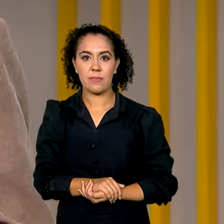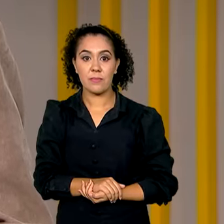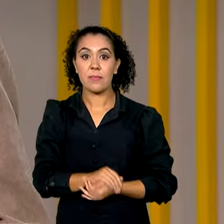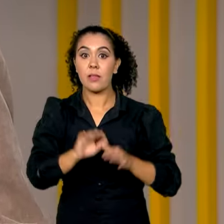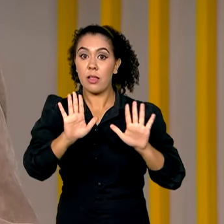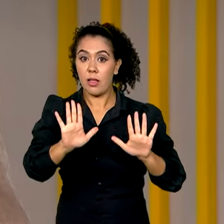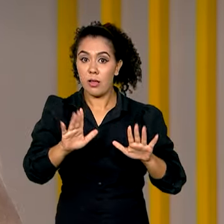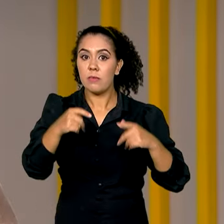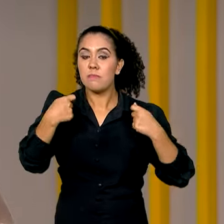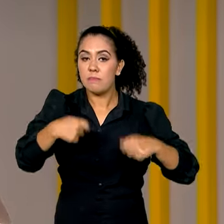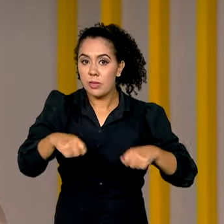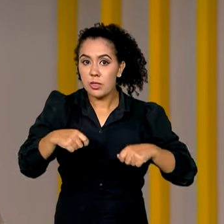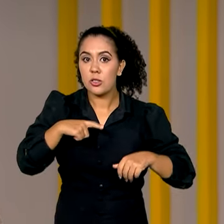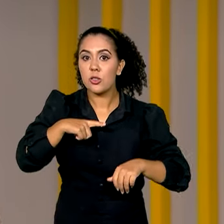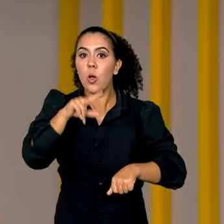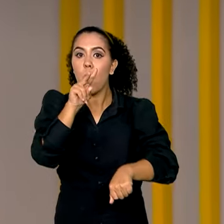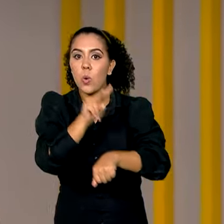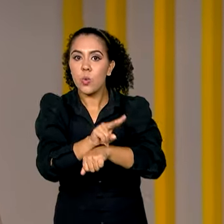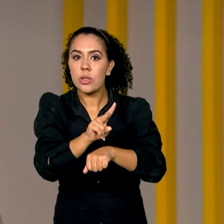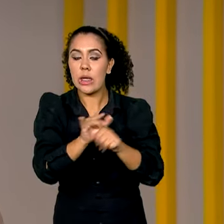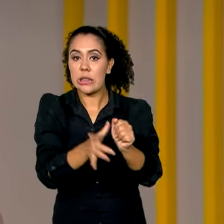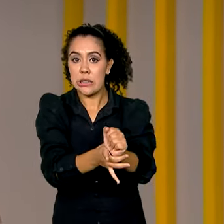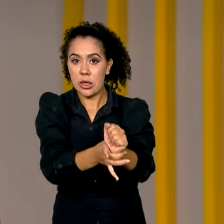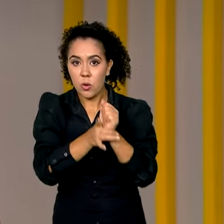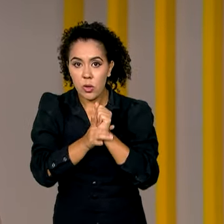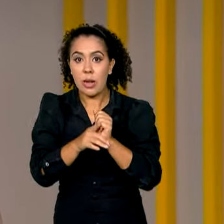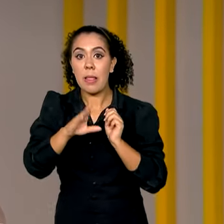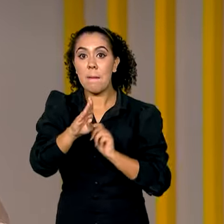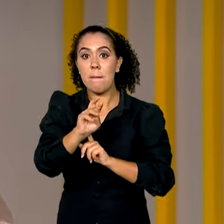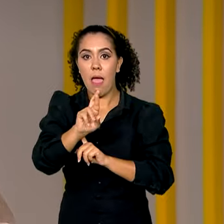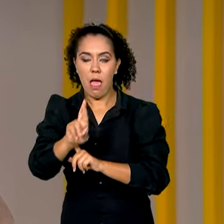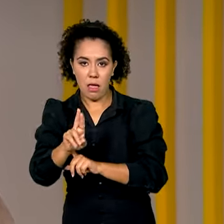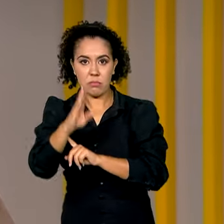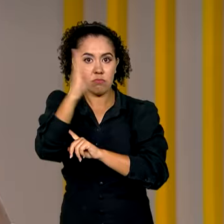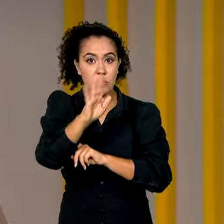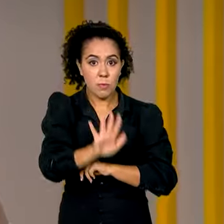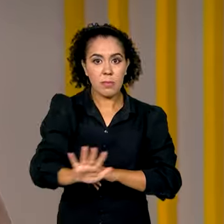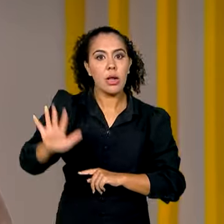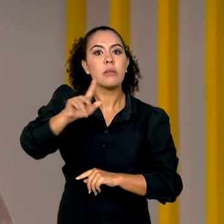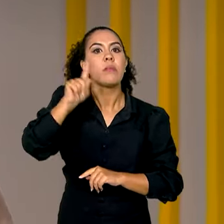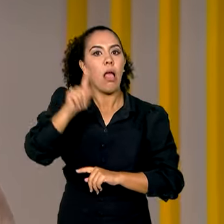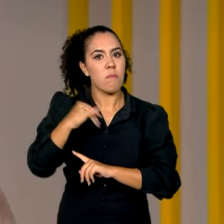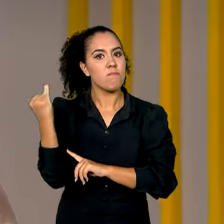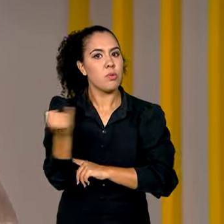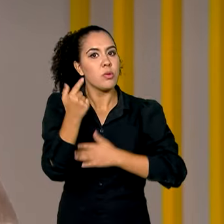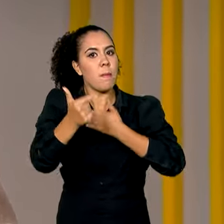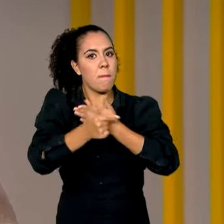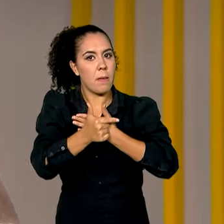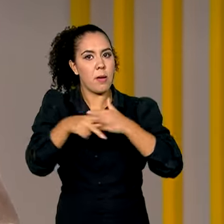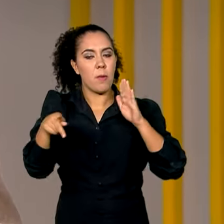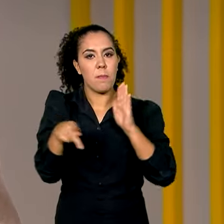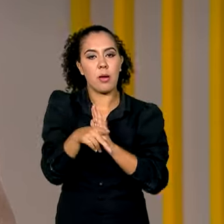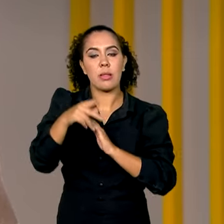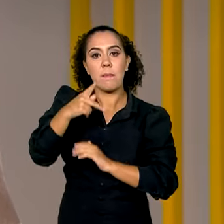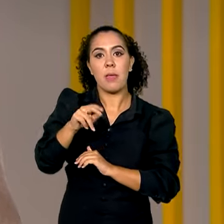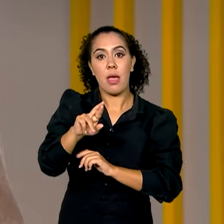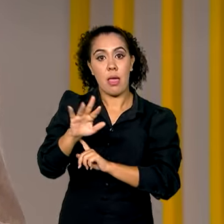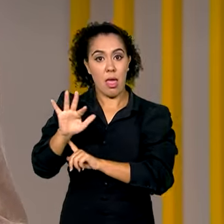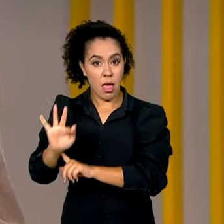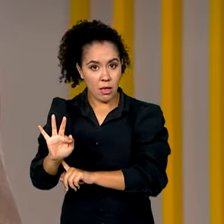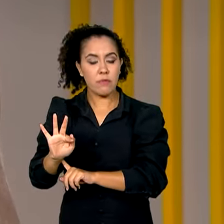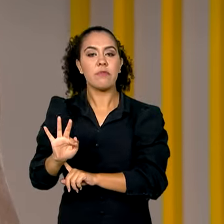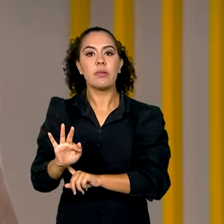Cuidar da segurança nas rodovias federais do país é uma importante missão da Polícia Rodoviária Federal, mas não a única.